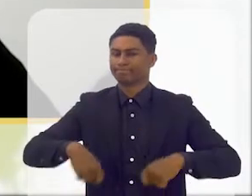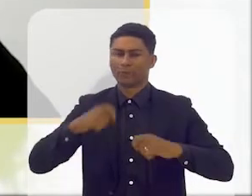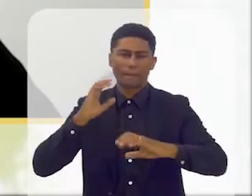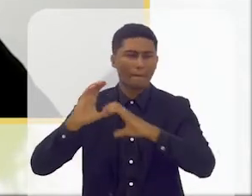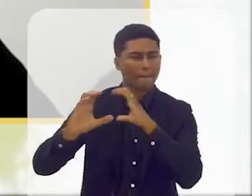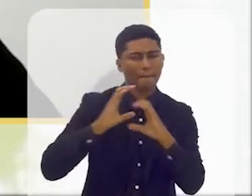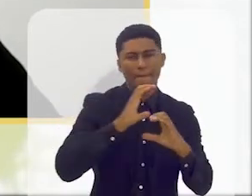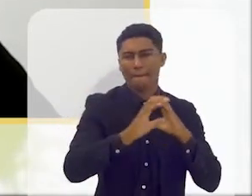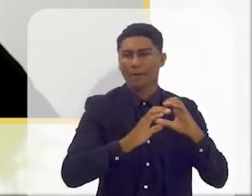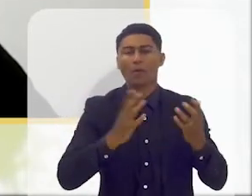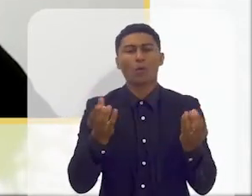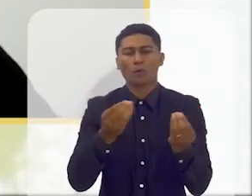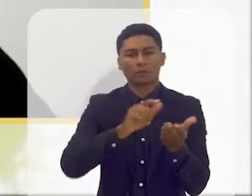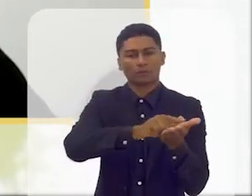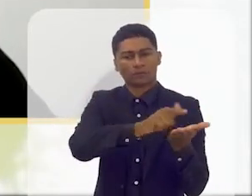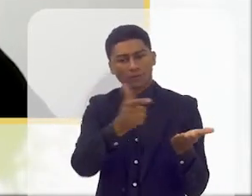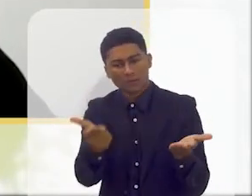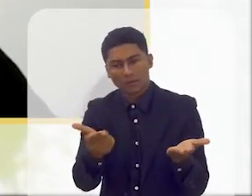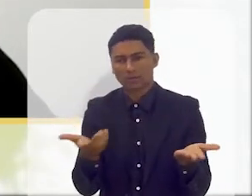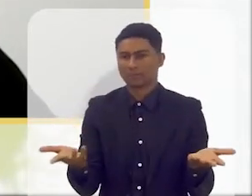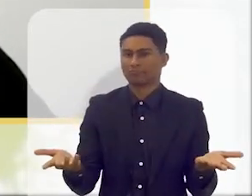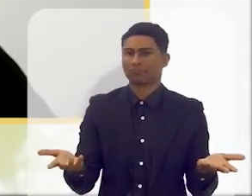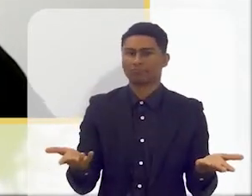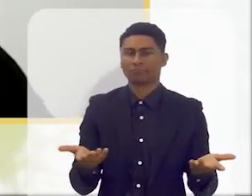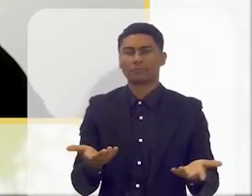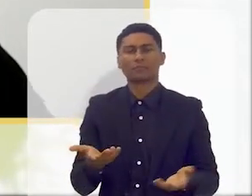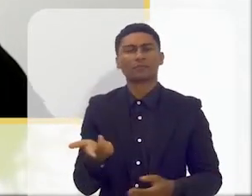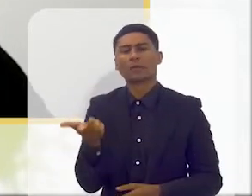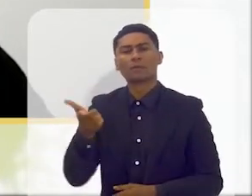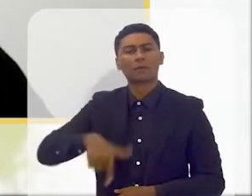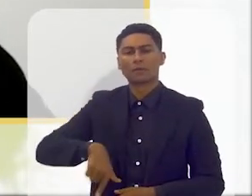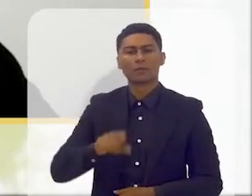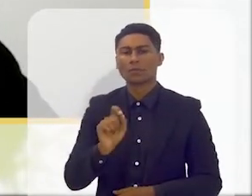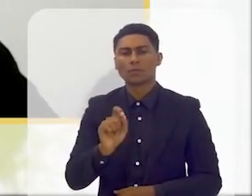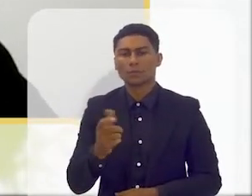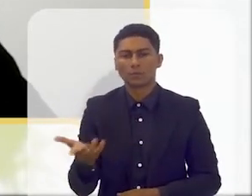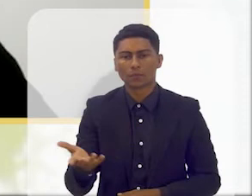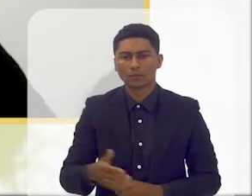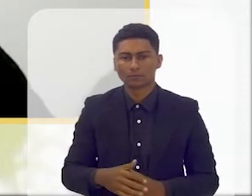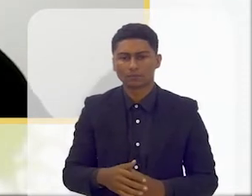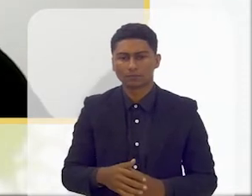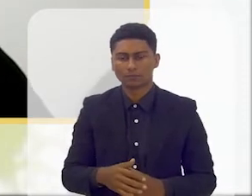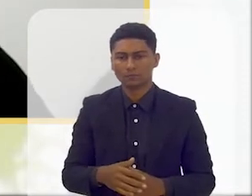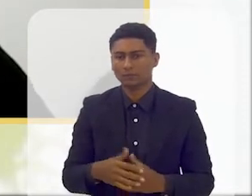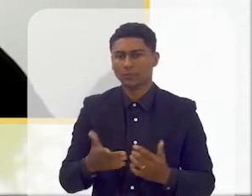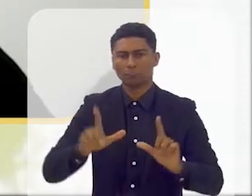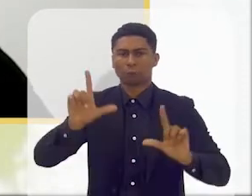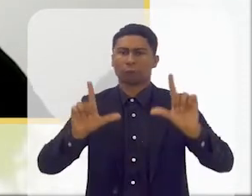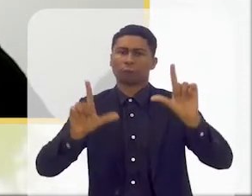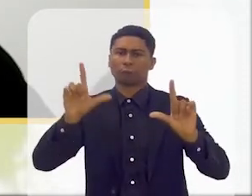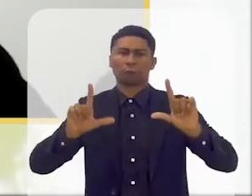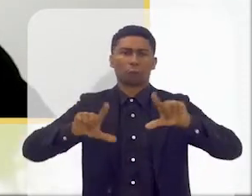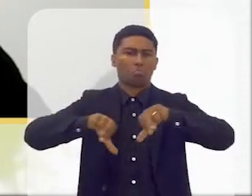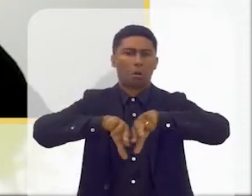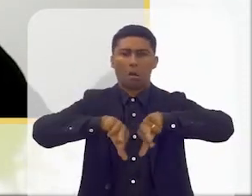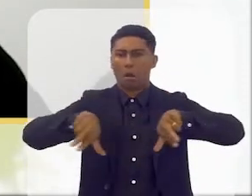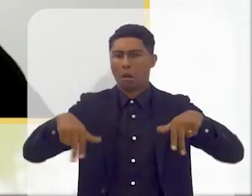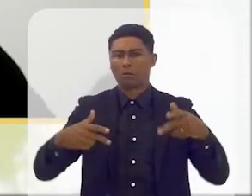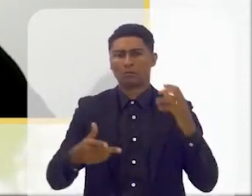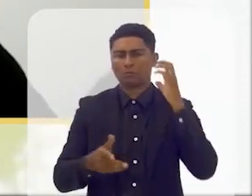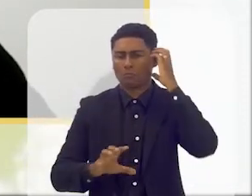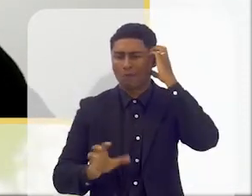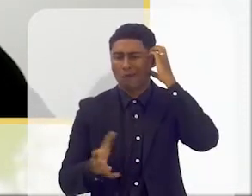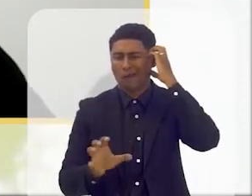dos jornais, deve chegar a todos através das diferentes televisões, das